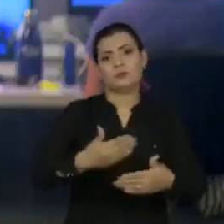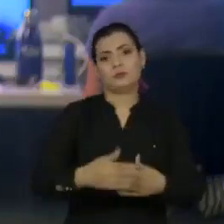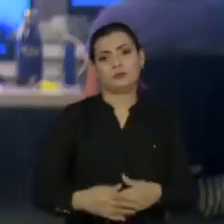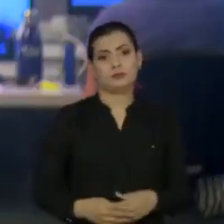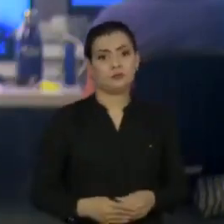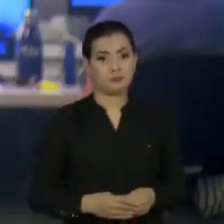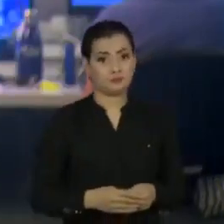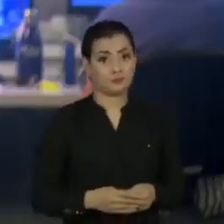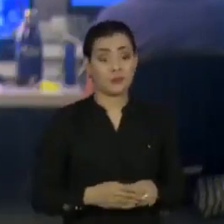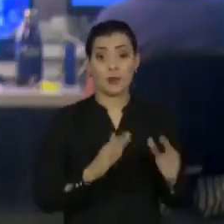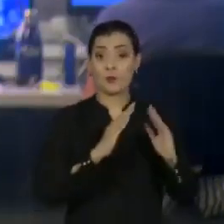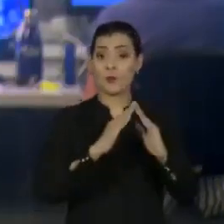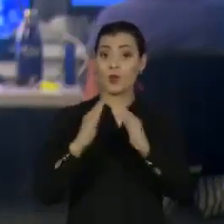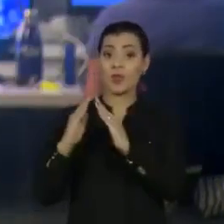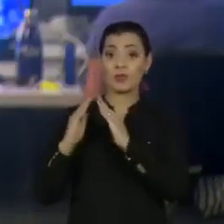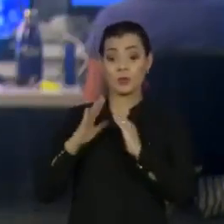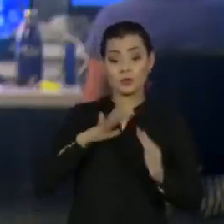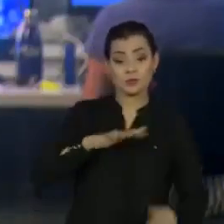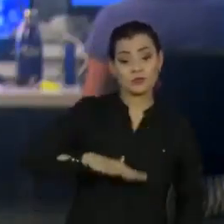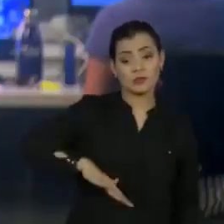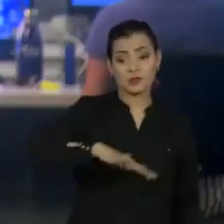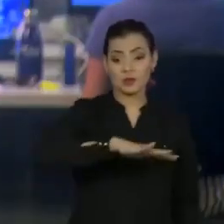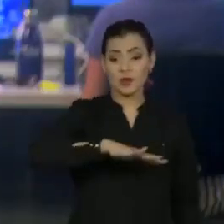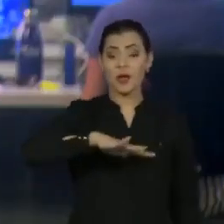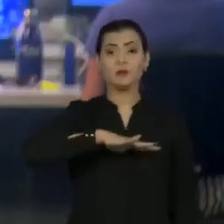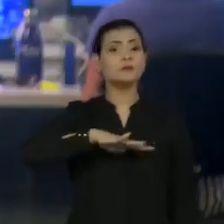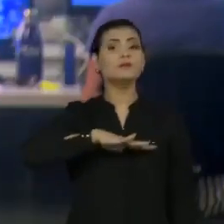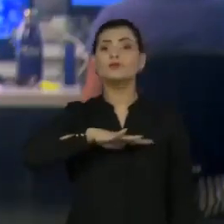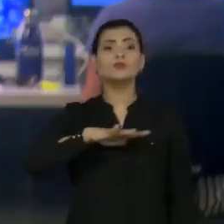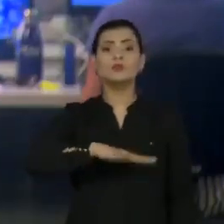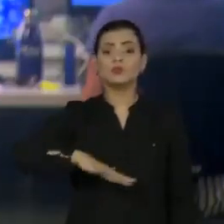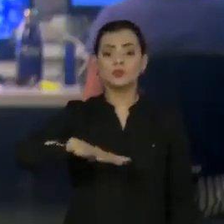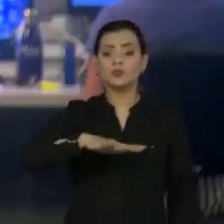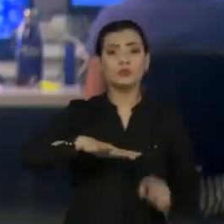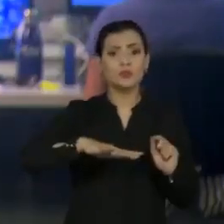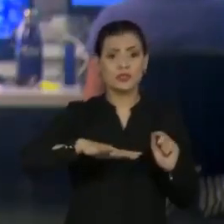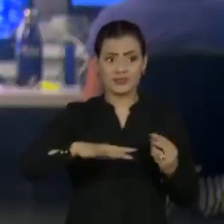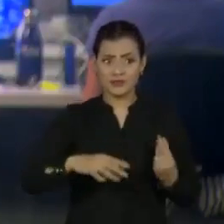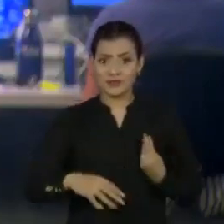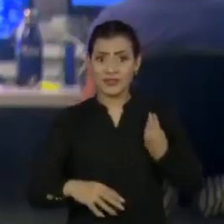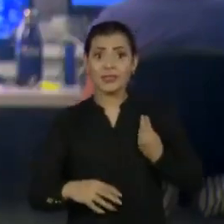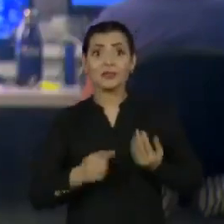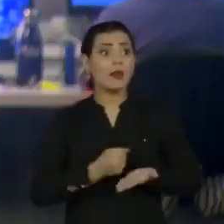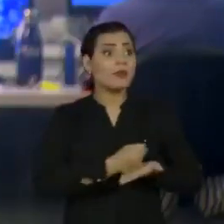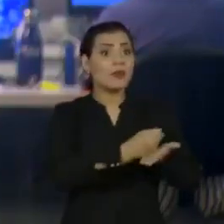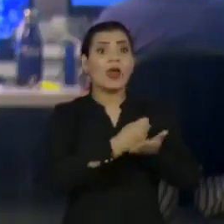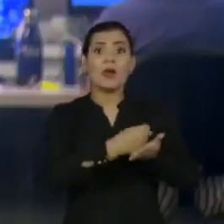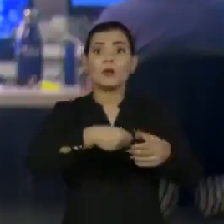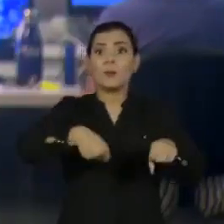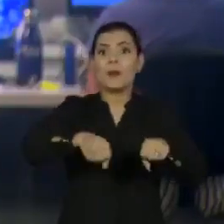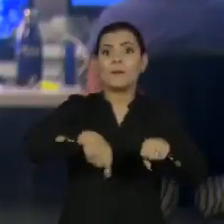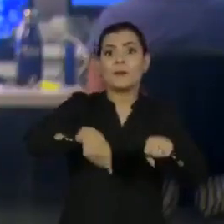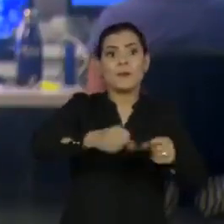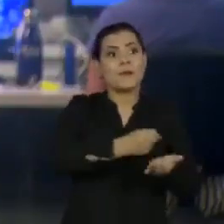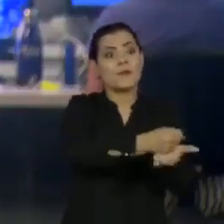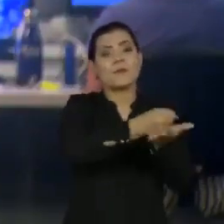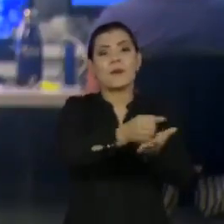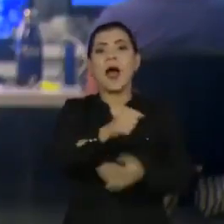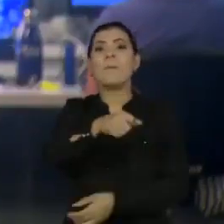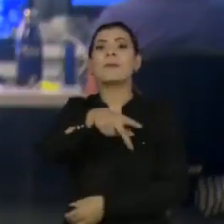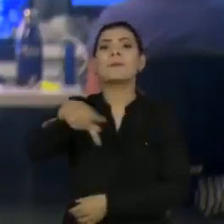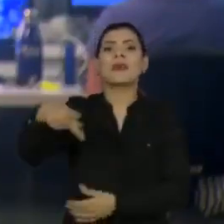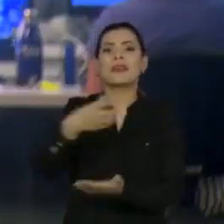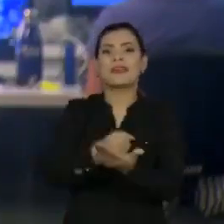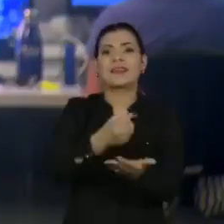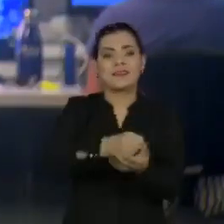Os moradores das grandes cidades já não sabem mais como é viver sem os entregadores por aplicativo. Durante a